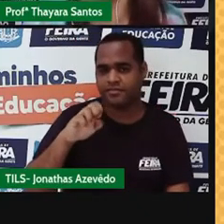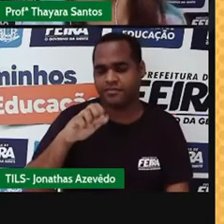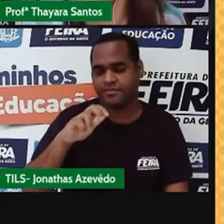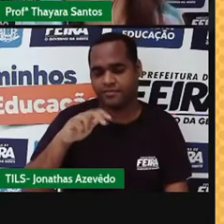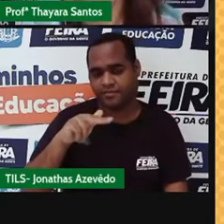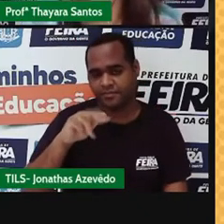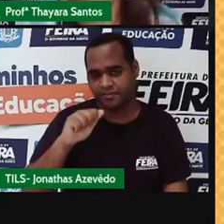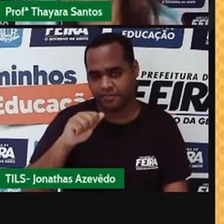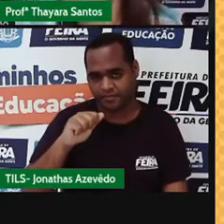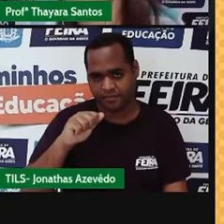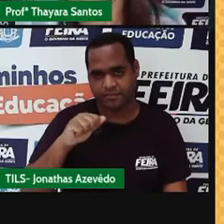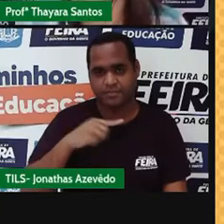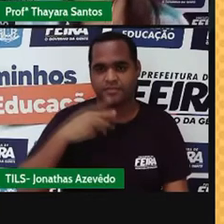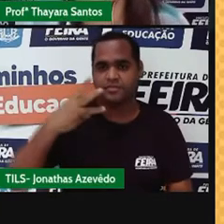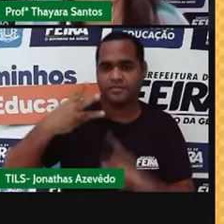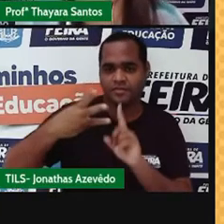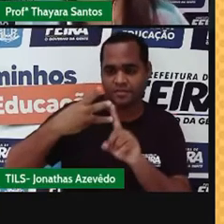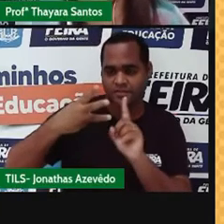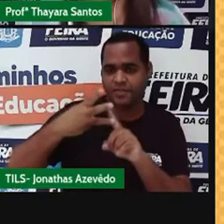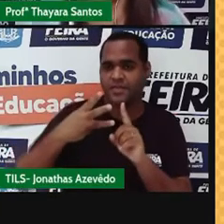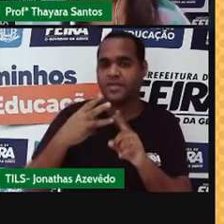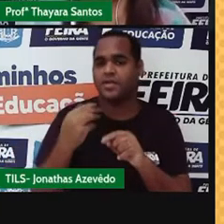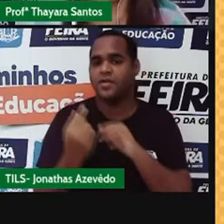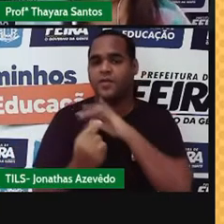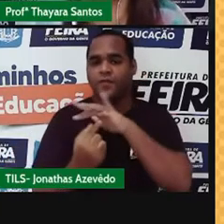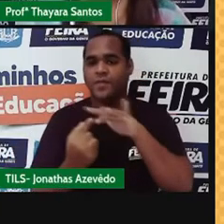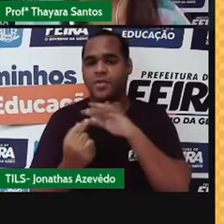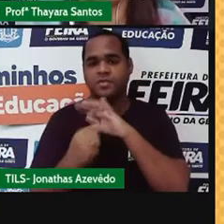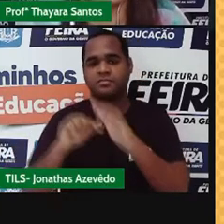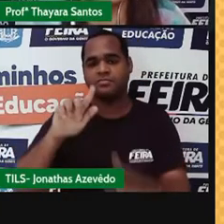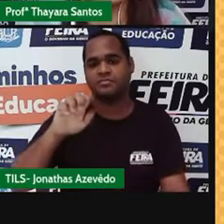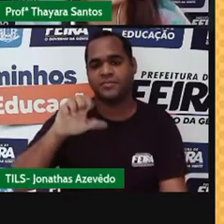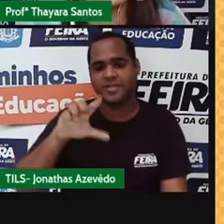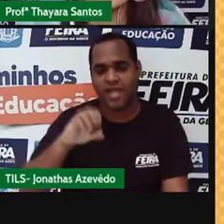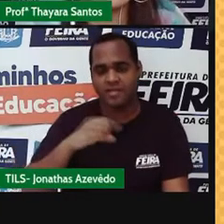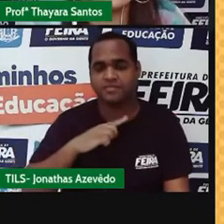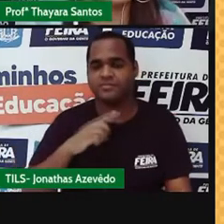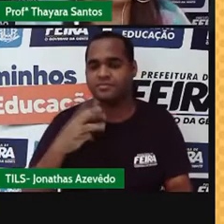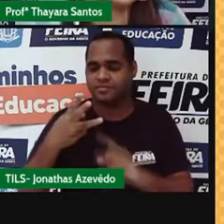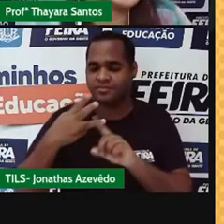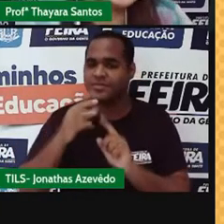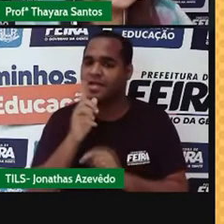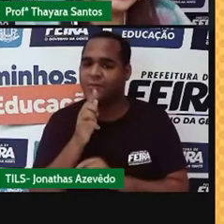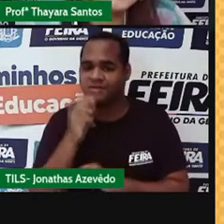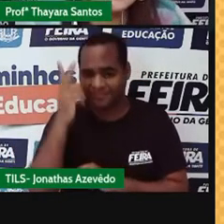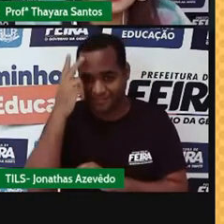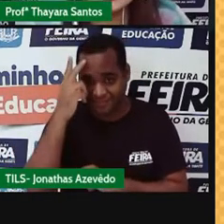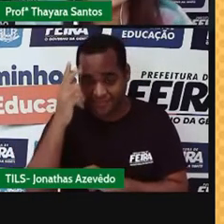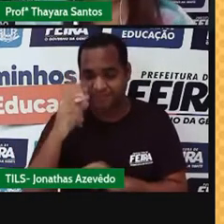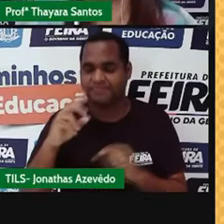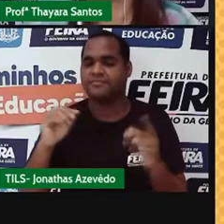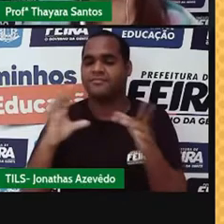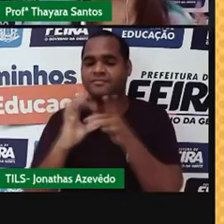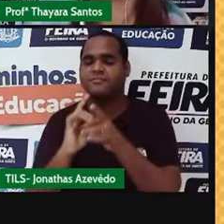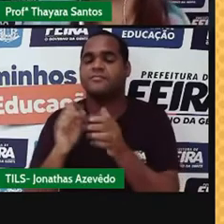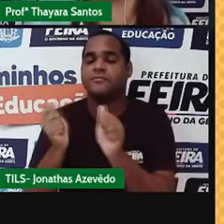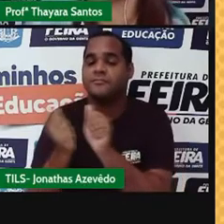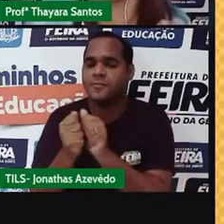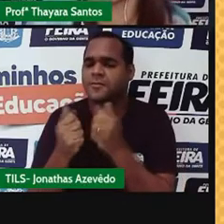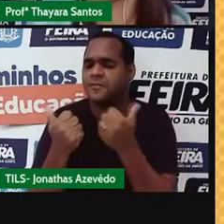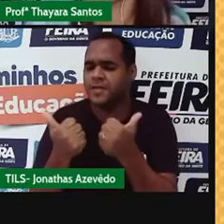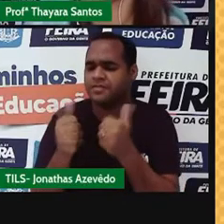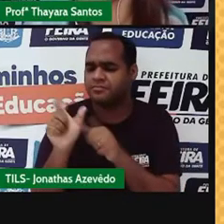E nesse terceiro caso, a gente tem vapor d'água, gelo e água mineral, a gente tem uma substância. Mas por que uma